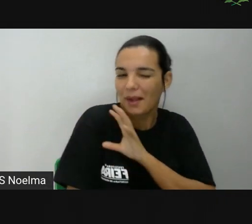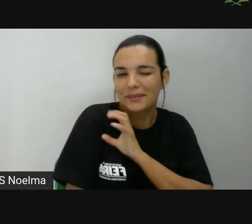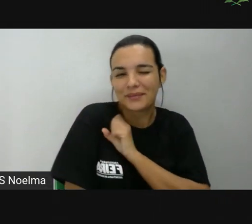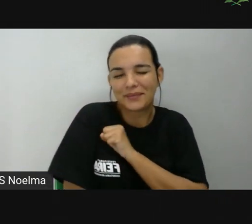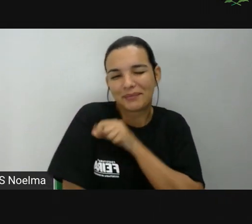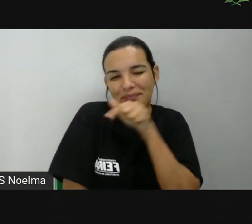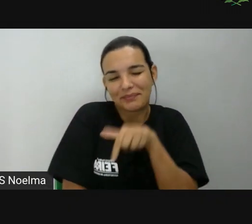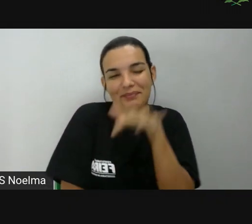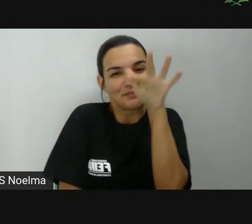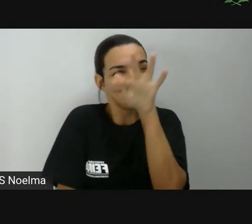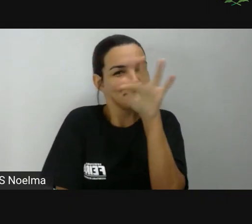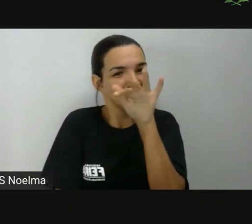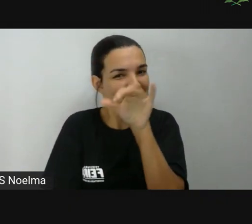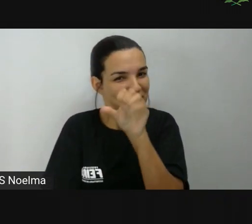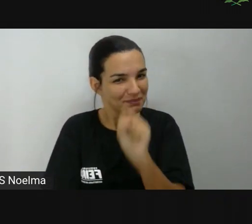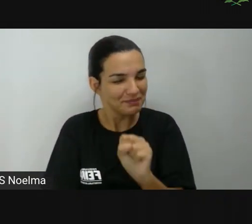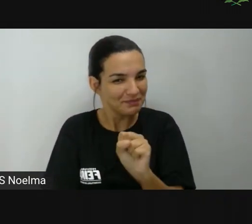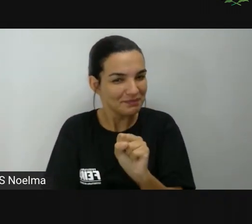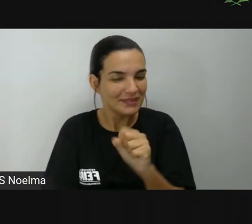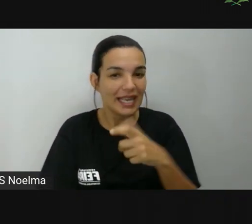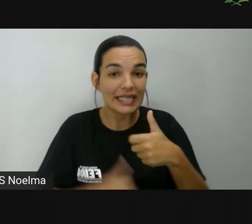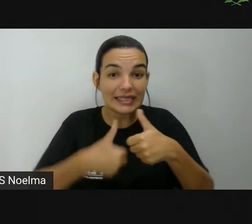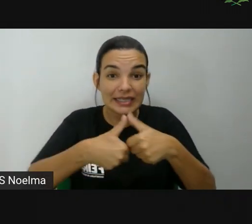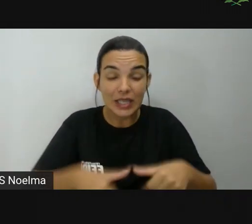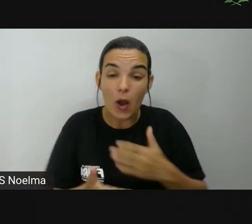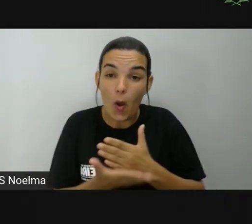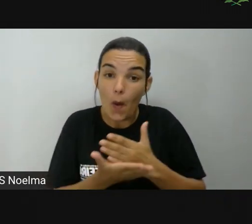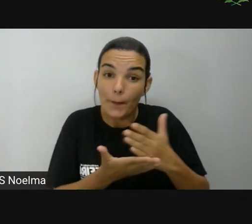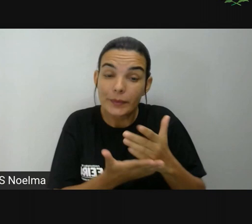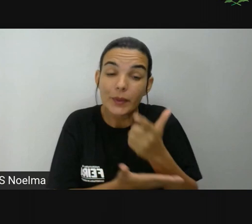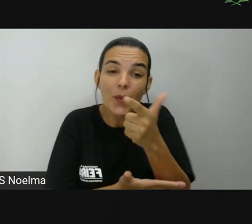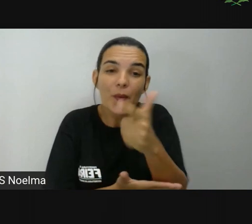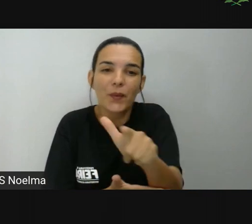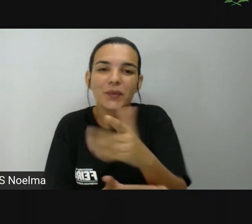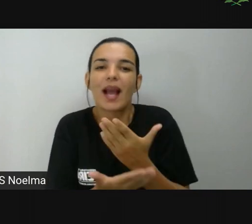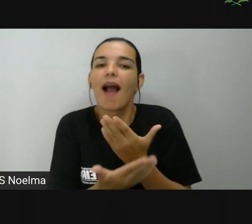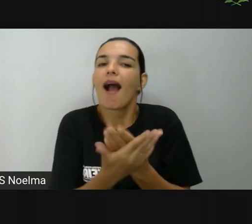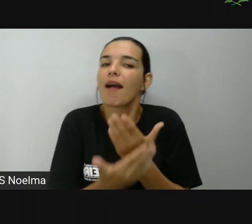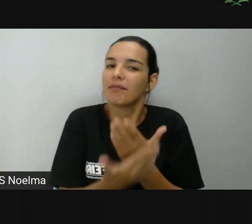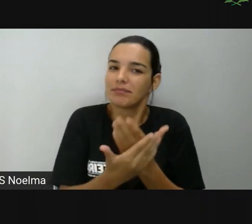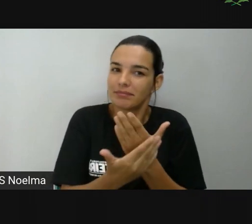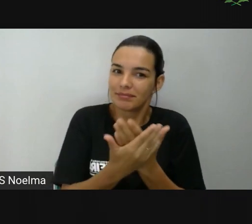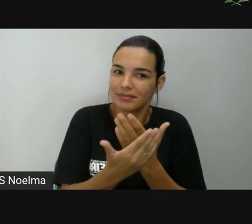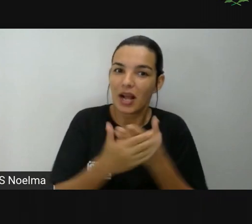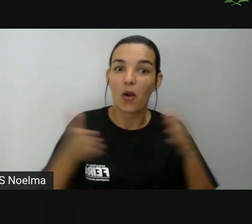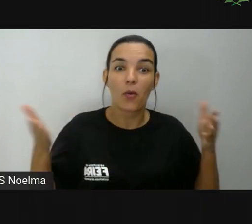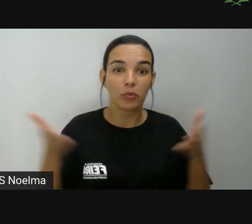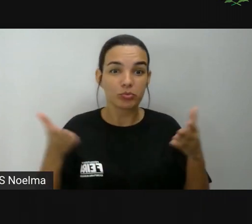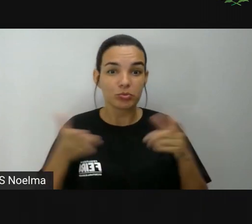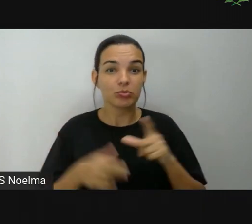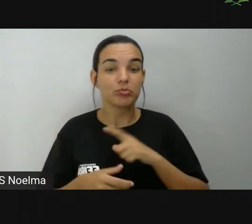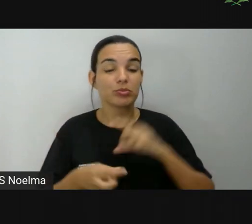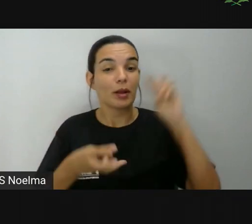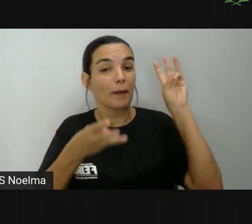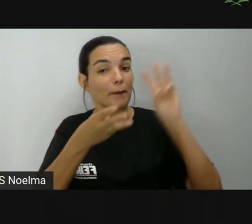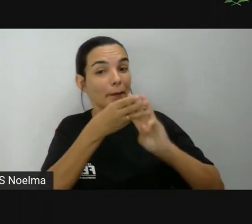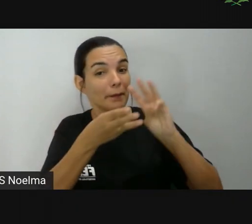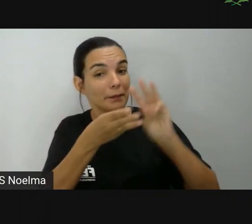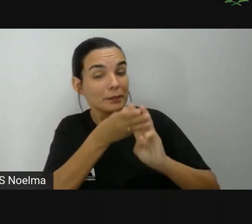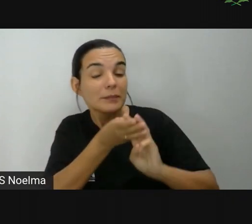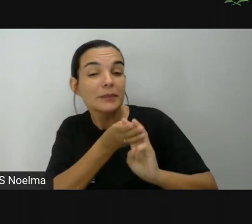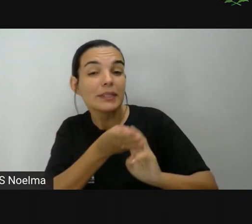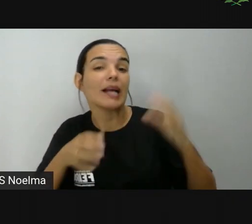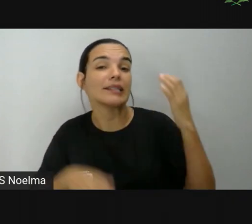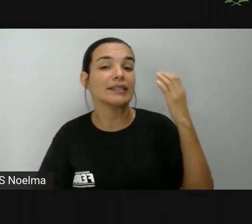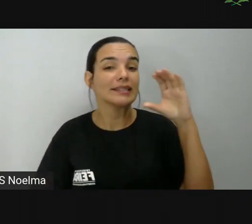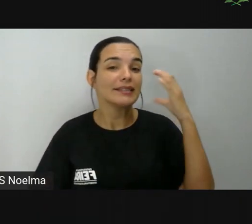cidade de Feira de Santana. Estamos começando mais uma aula e hoje nós teremos aulas de matemática